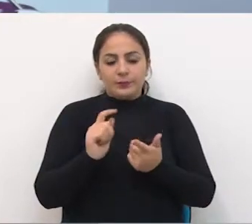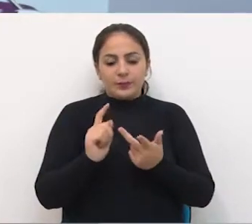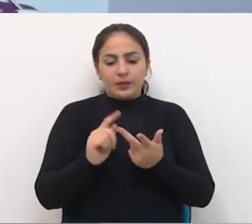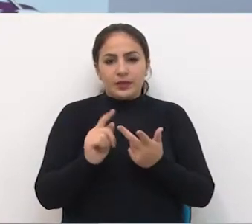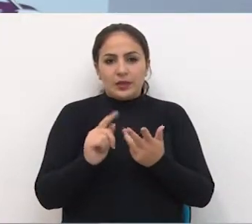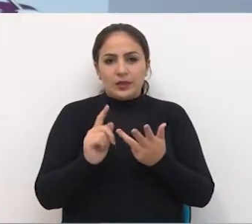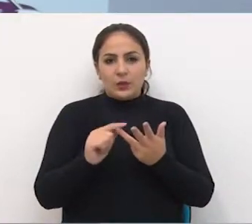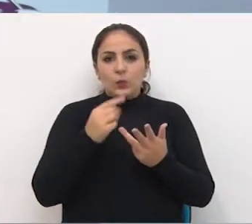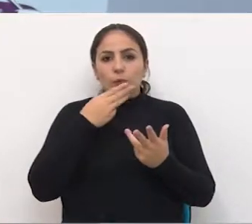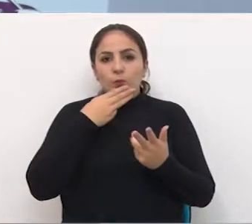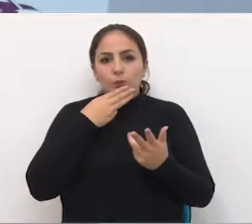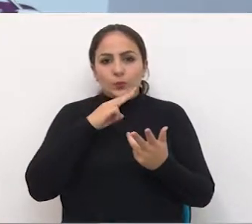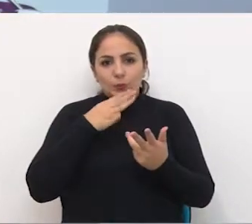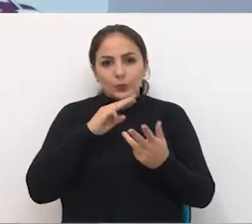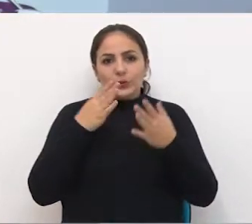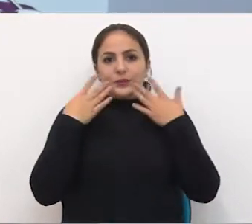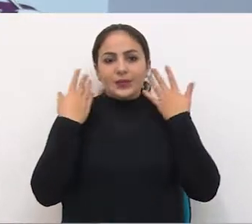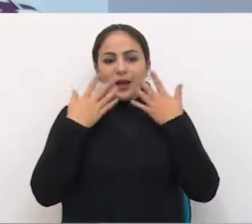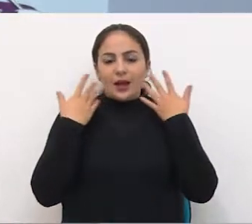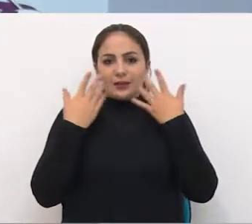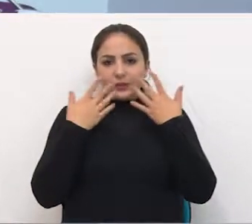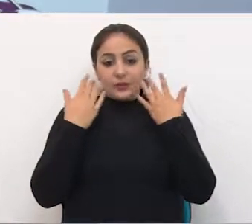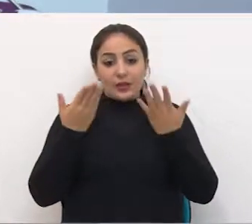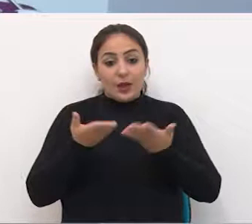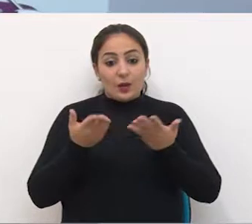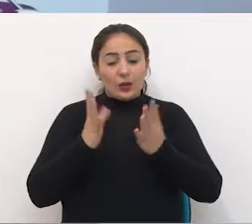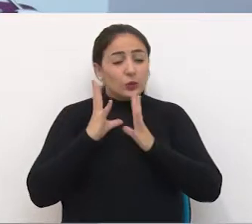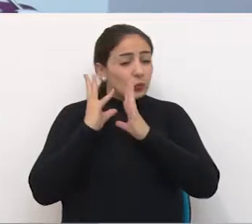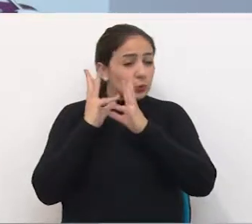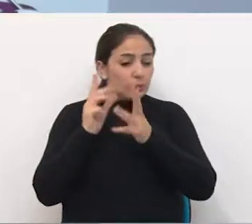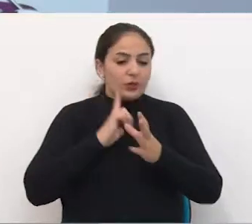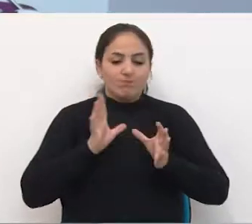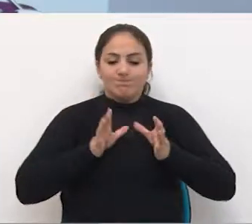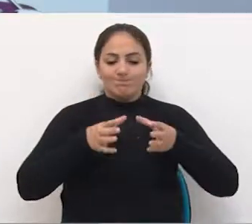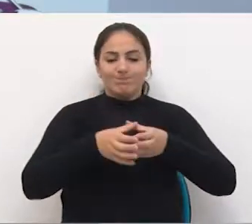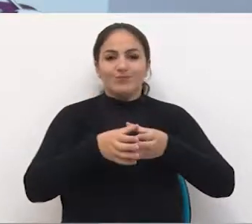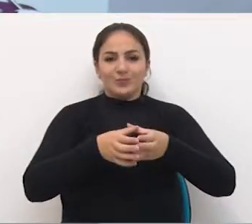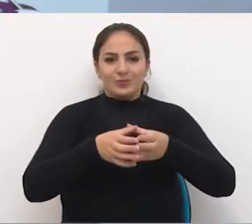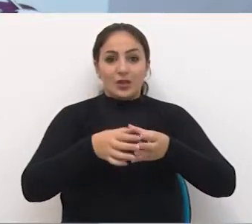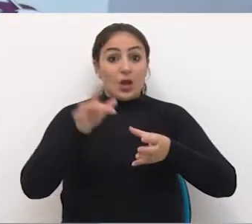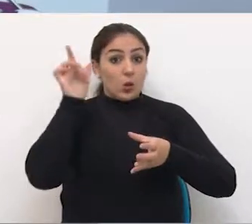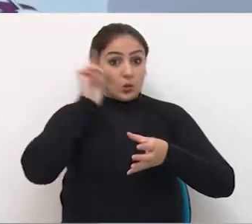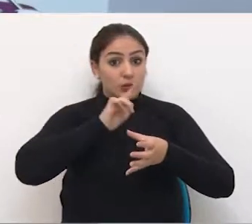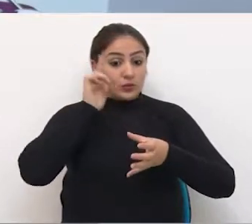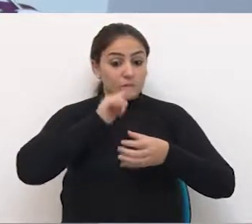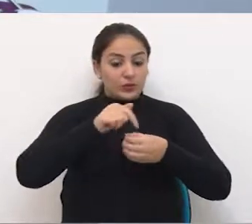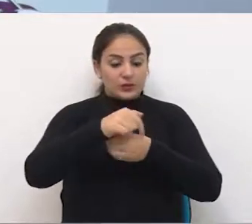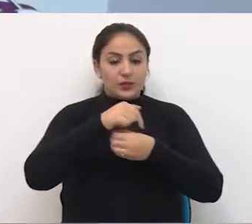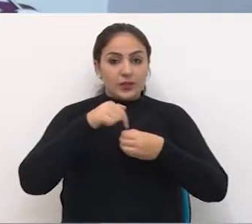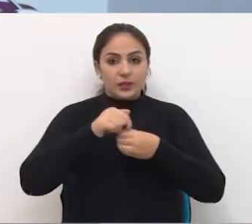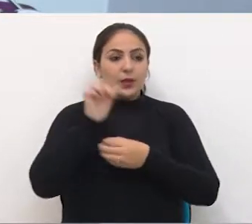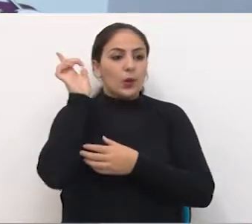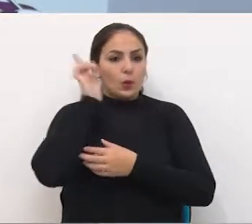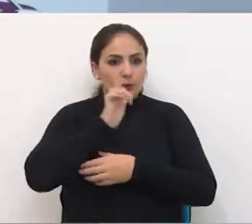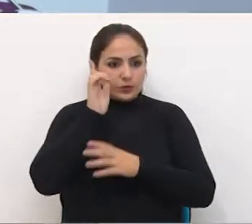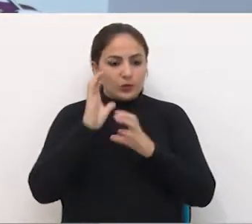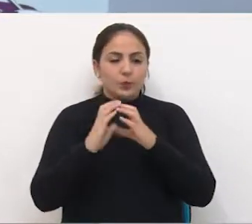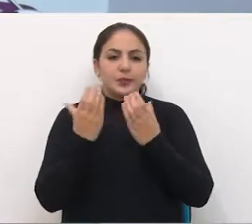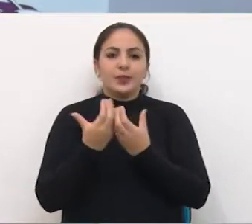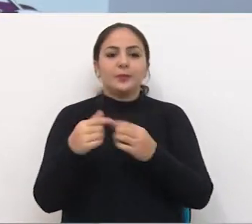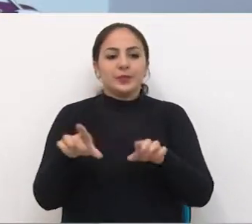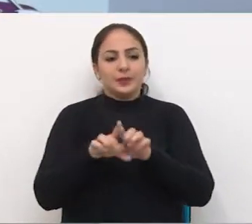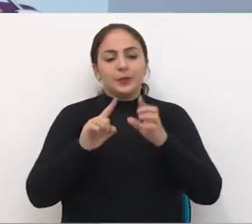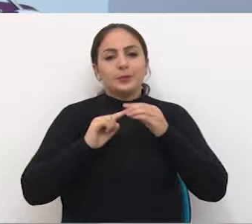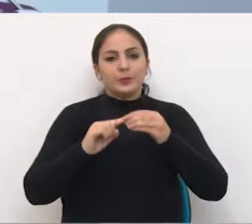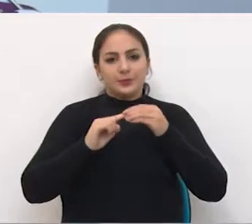Castro e pelo nosso Museu Histórico Regional, que lá estão todos no complexo. Então, ganhou a cidade, ganhou a comunidade,